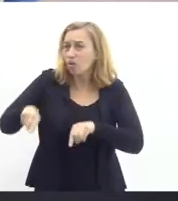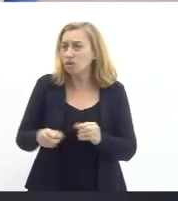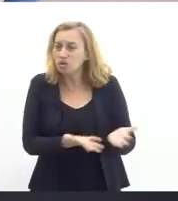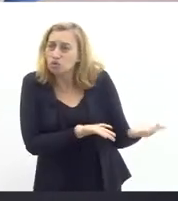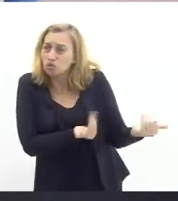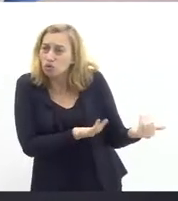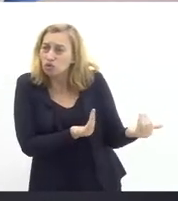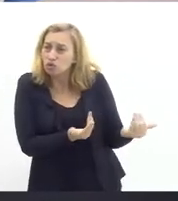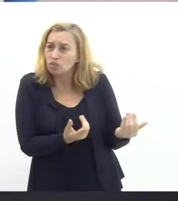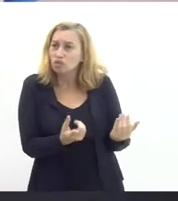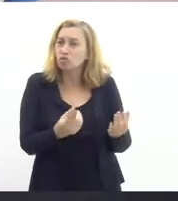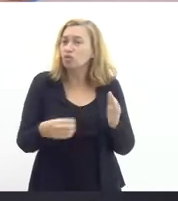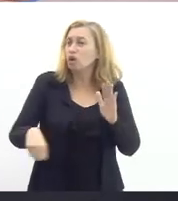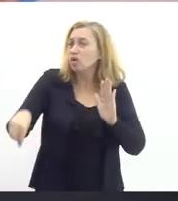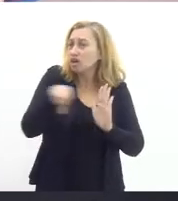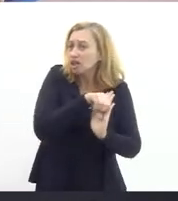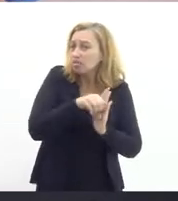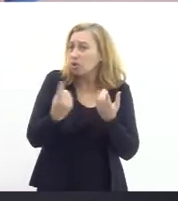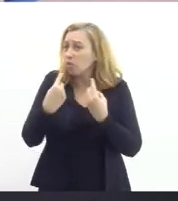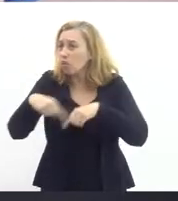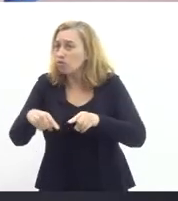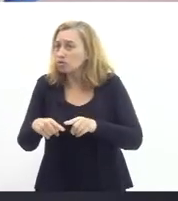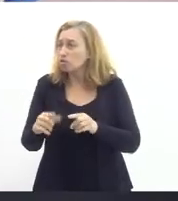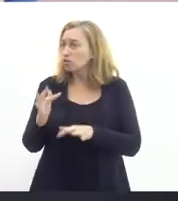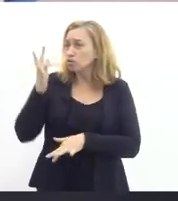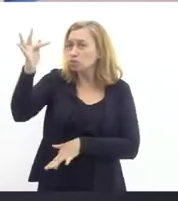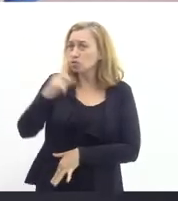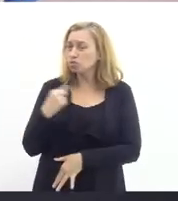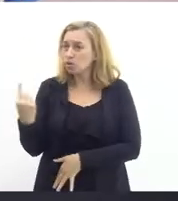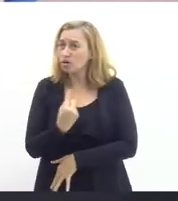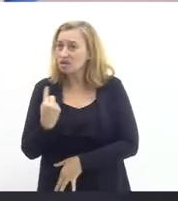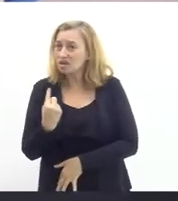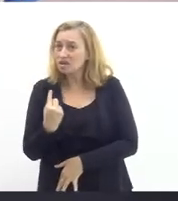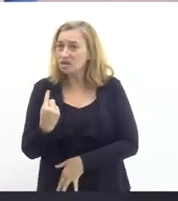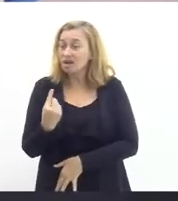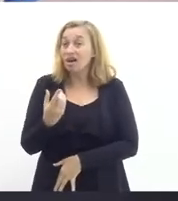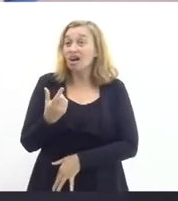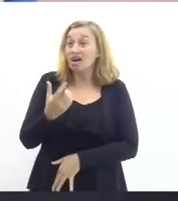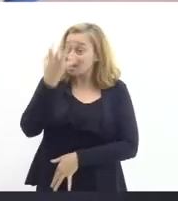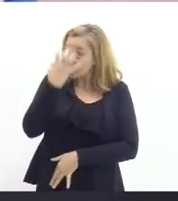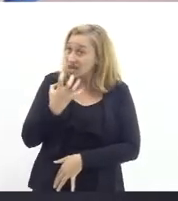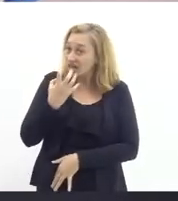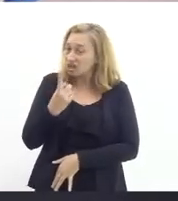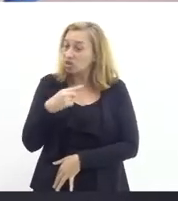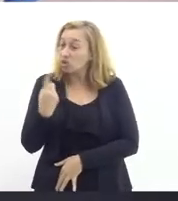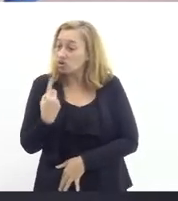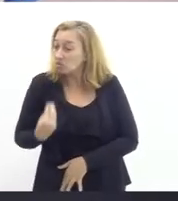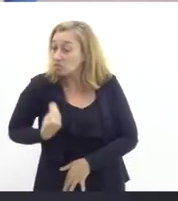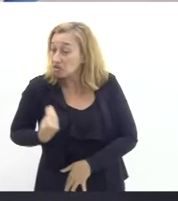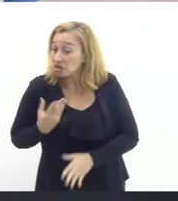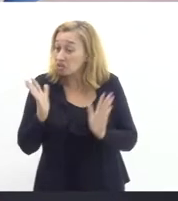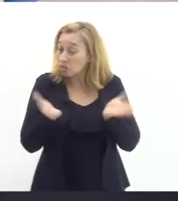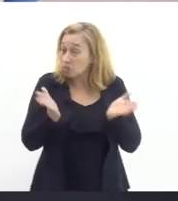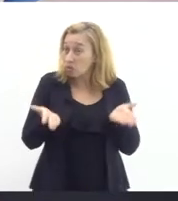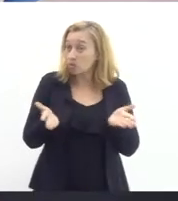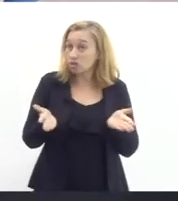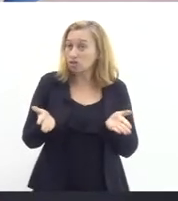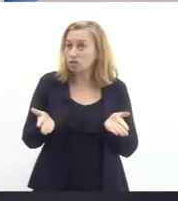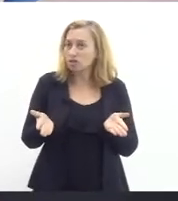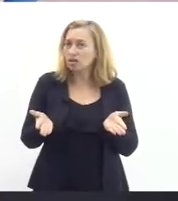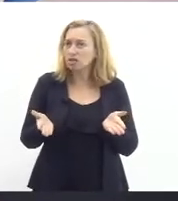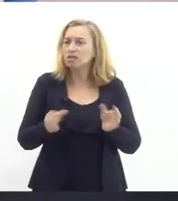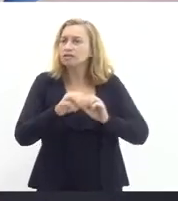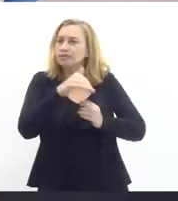É um crime contra o nosso presente, contra o nosso futuro. Isso é gravíssimo. E a gente está vivenciando isso na Secretaria de Estado de Educação,